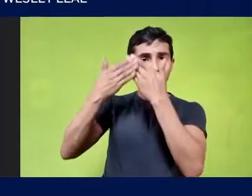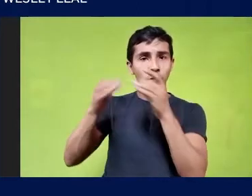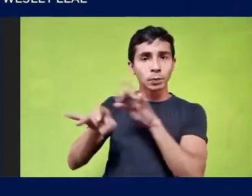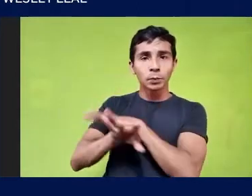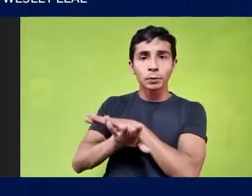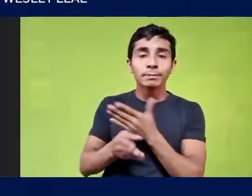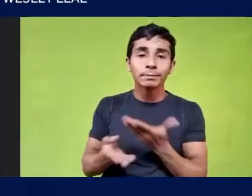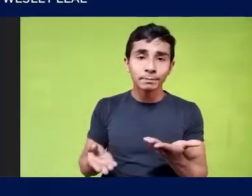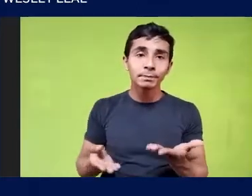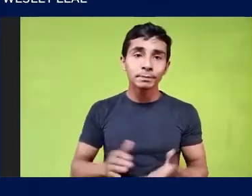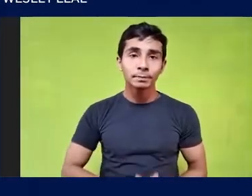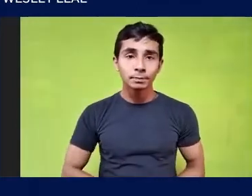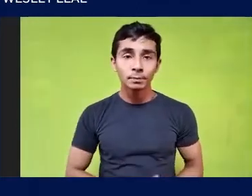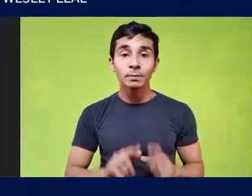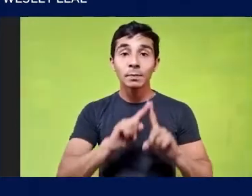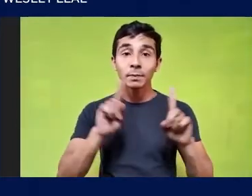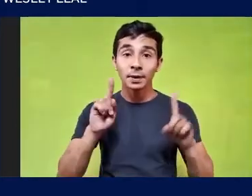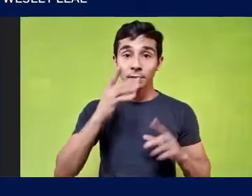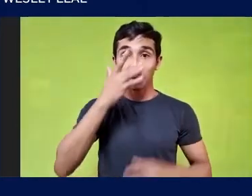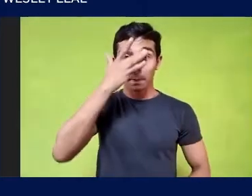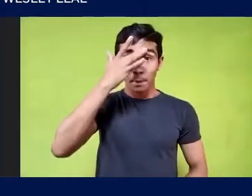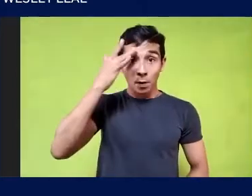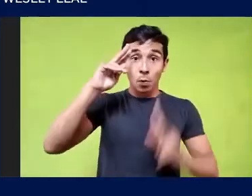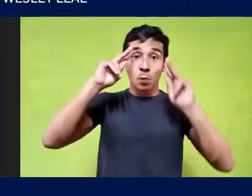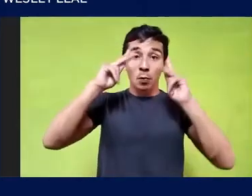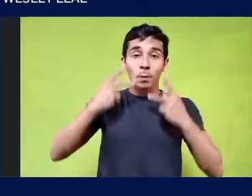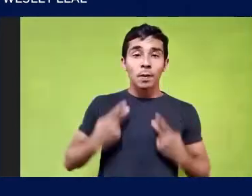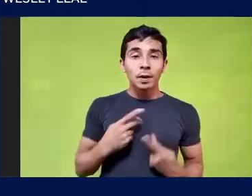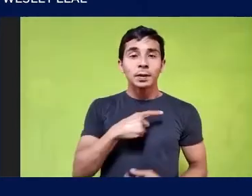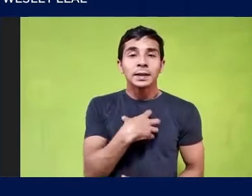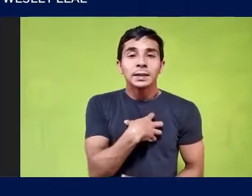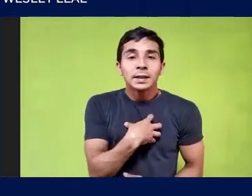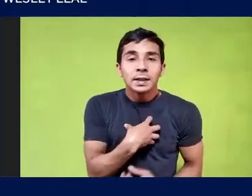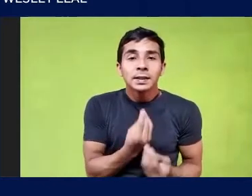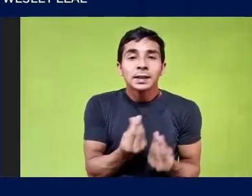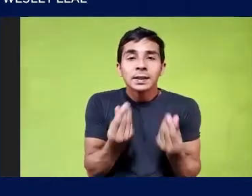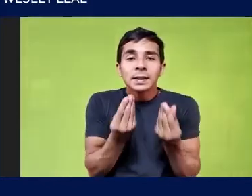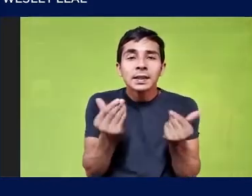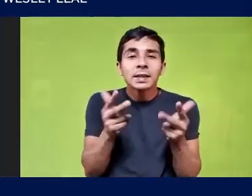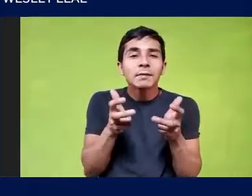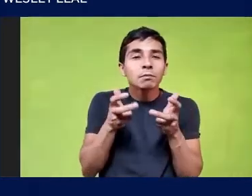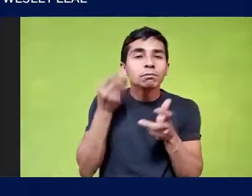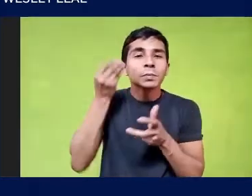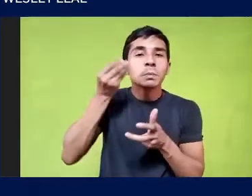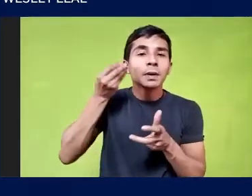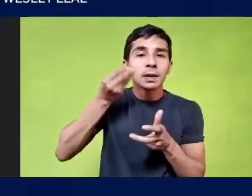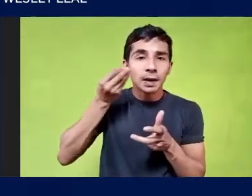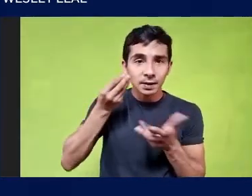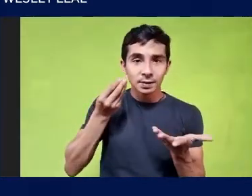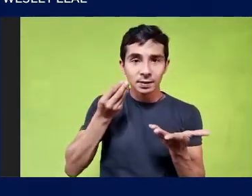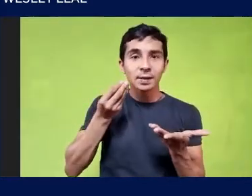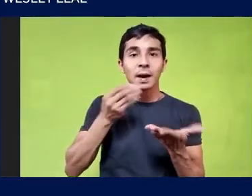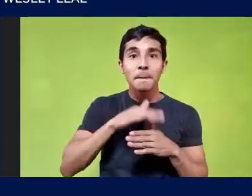A experiência humana E a experiência sensível Ela é muito mais complexa Do que apenas A argumentação racional